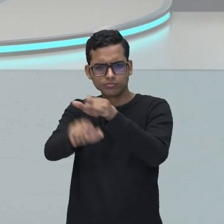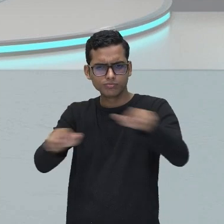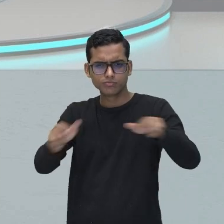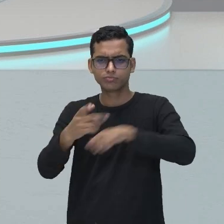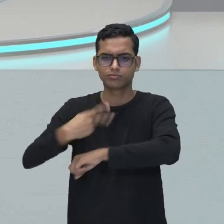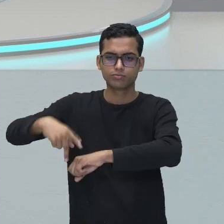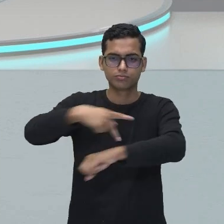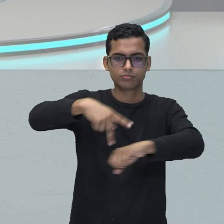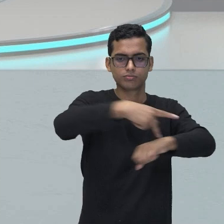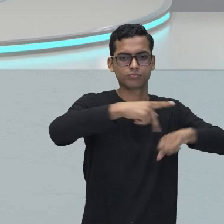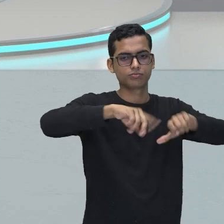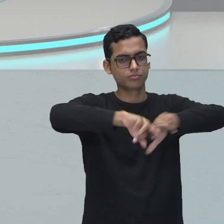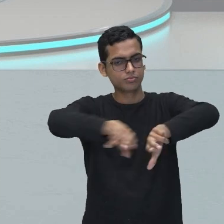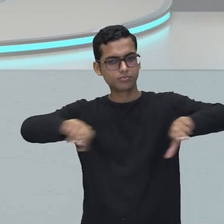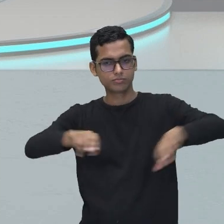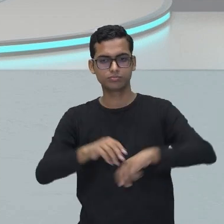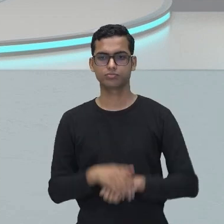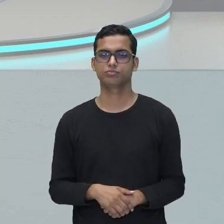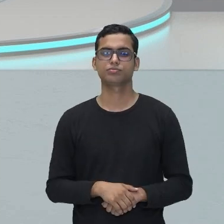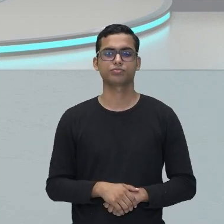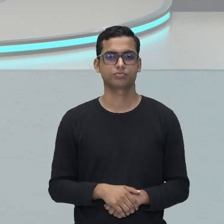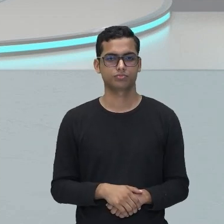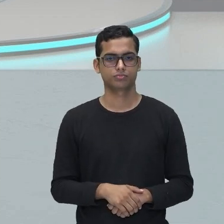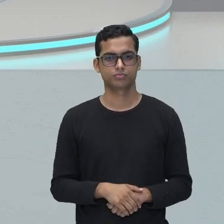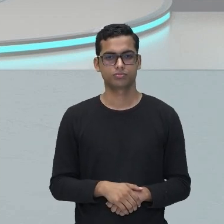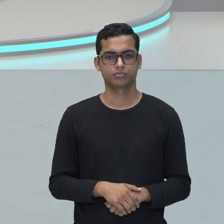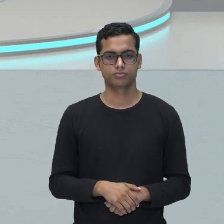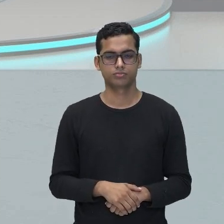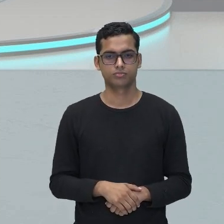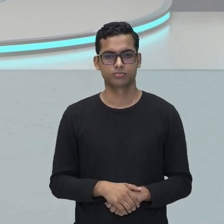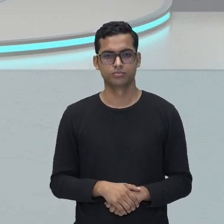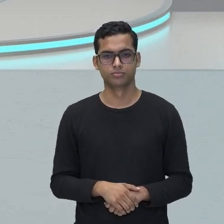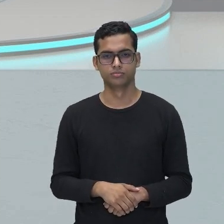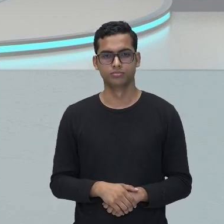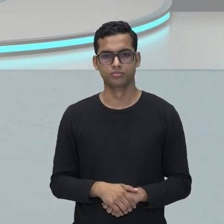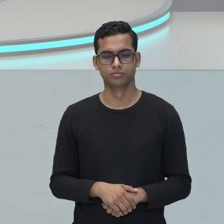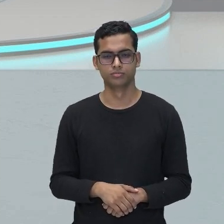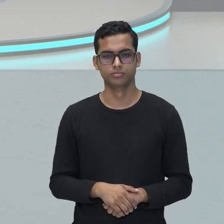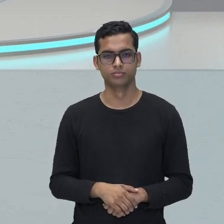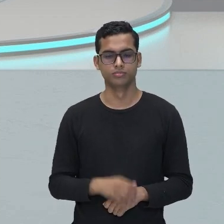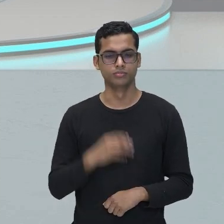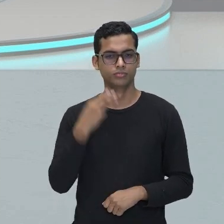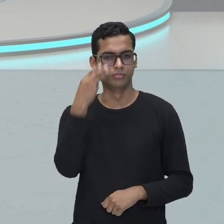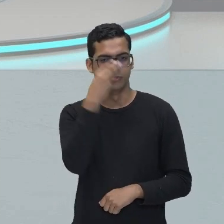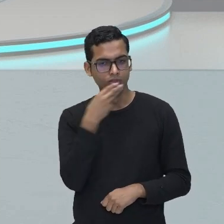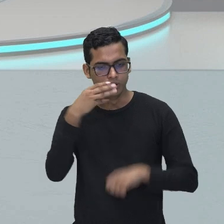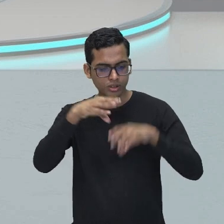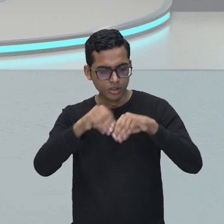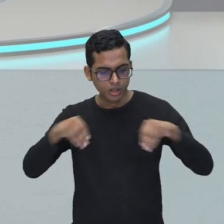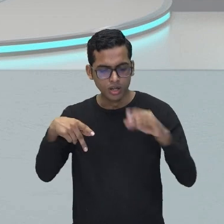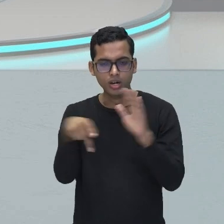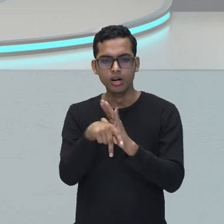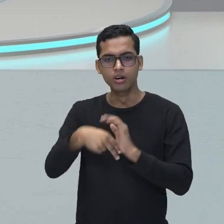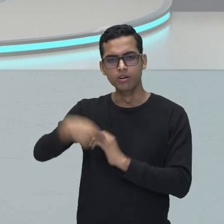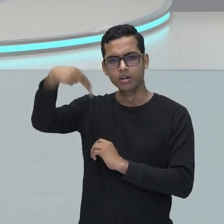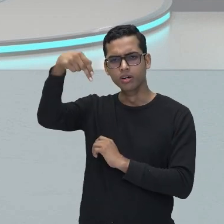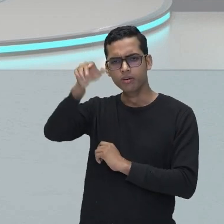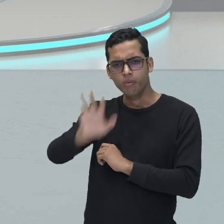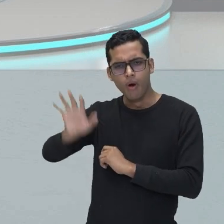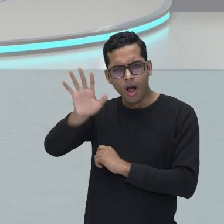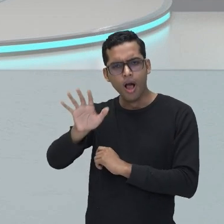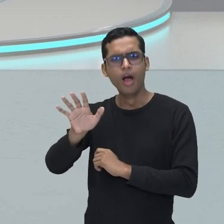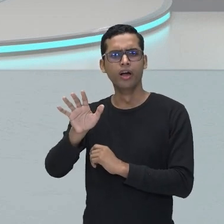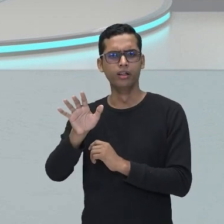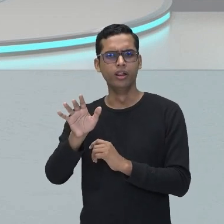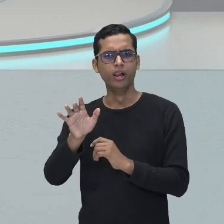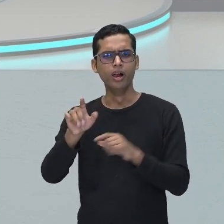E continuando, não é? Com a queda das exportações do açúcar nordestino, tem início chamado